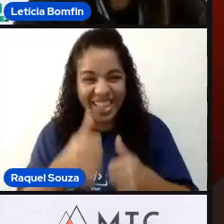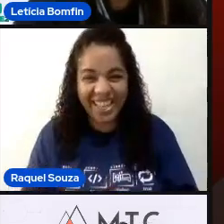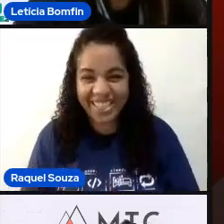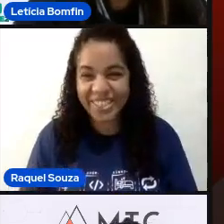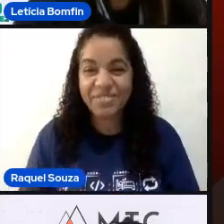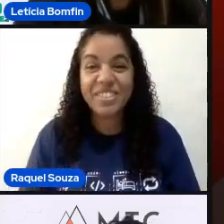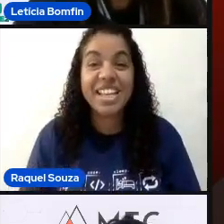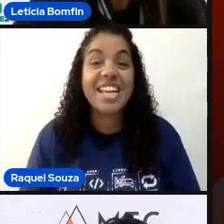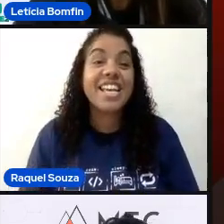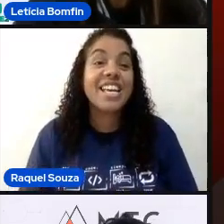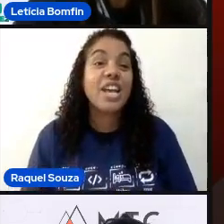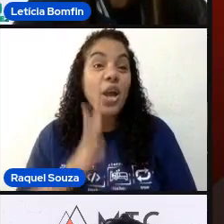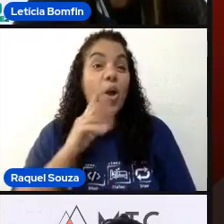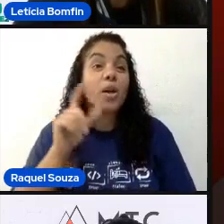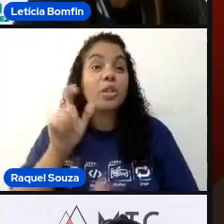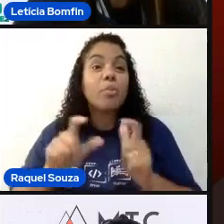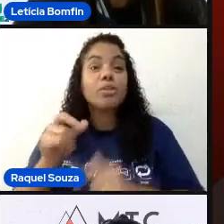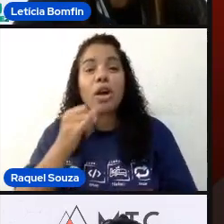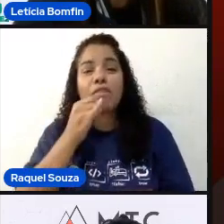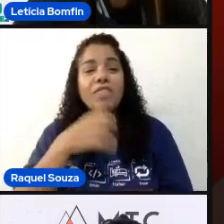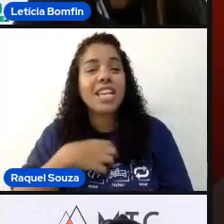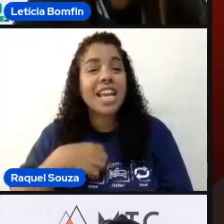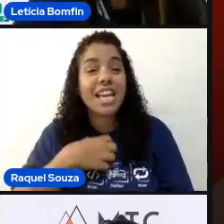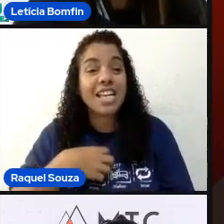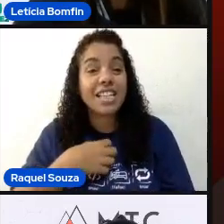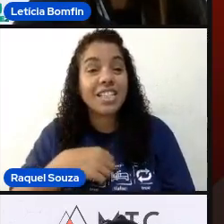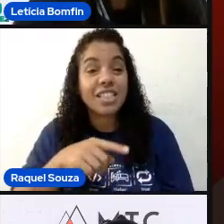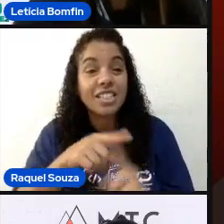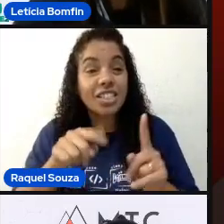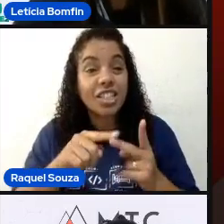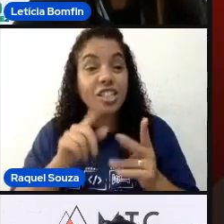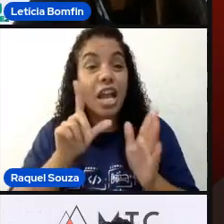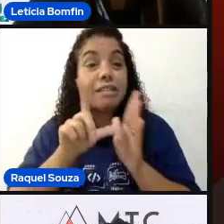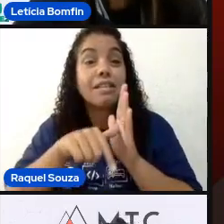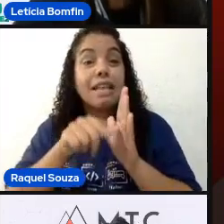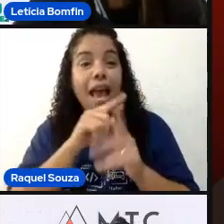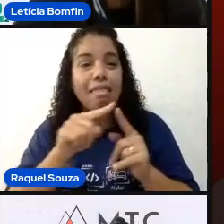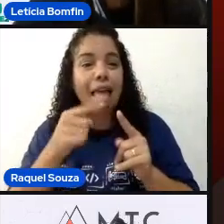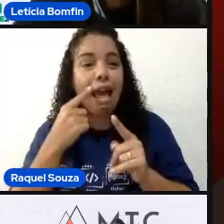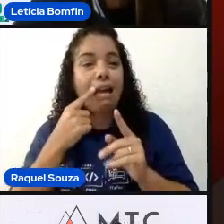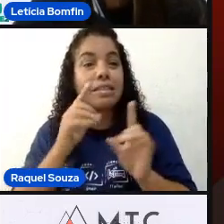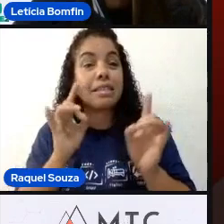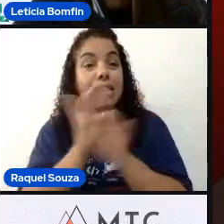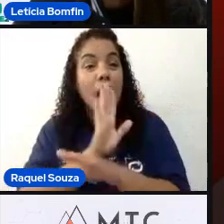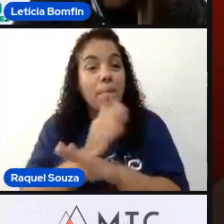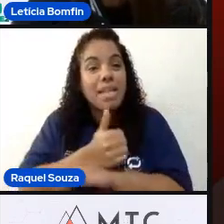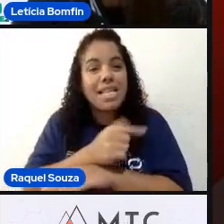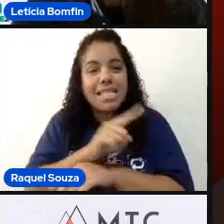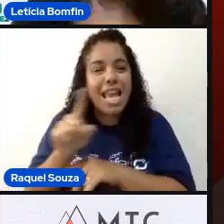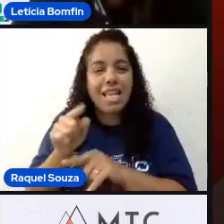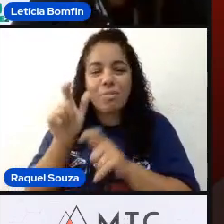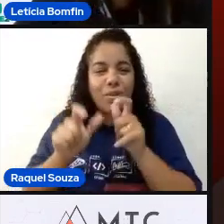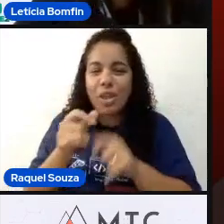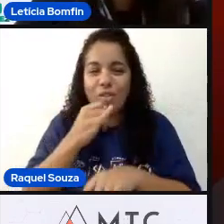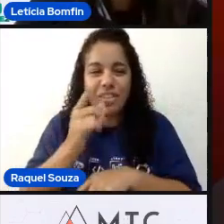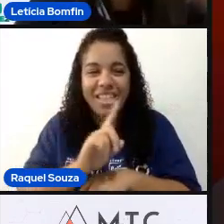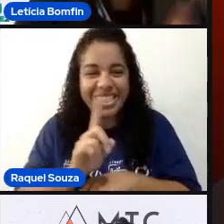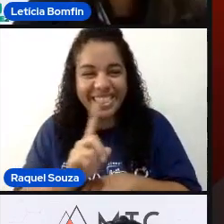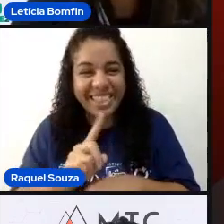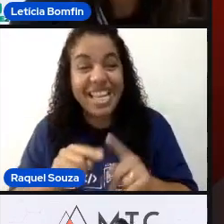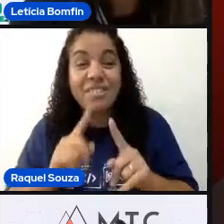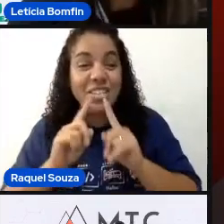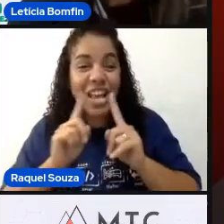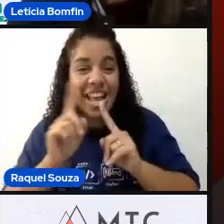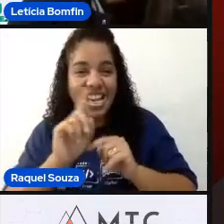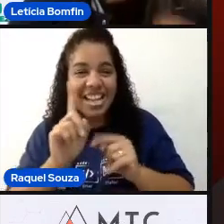Eu acho que o pessoal fica mais chateado quando atrasa, né? Eu acho que quando acaba assim mais cedo. Acho que o pessoal não reclama muito, não.